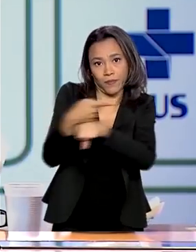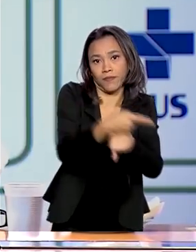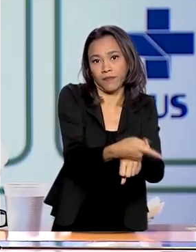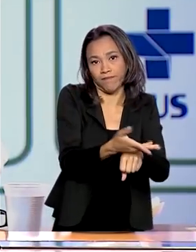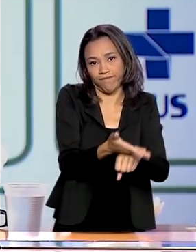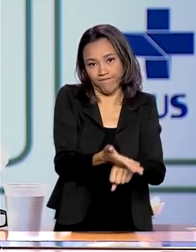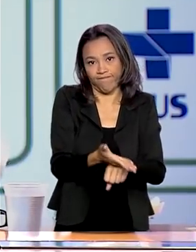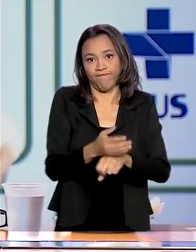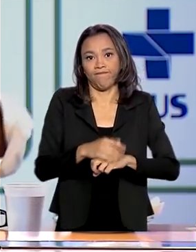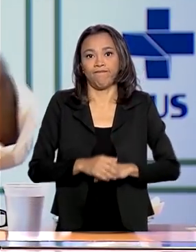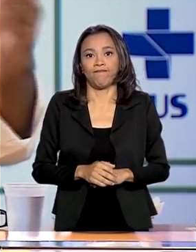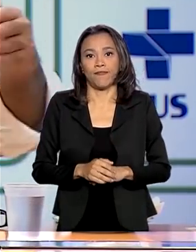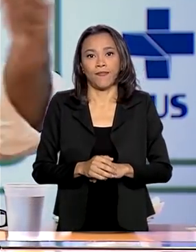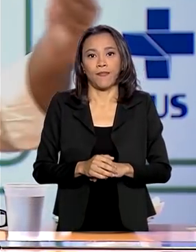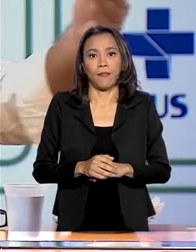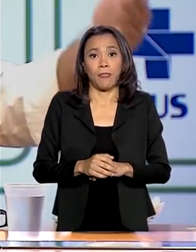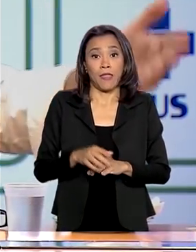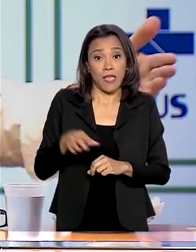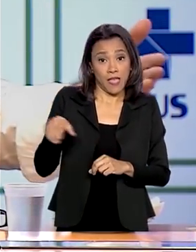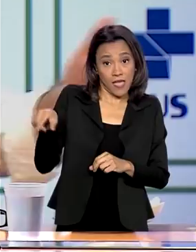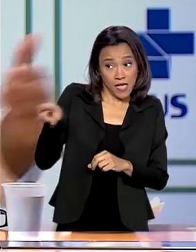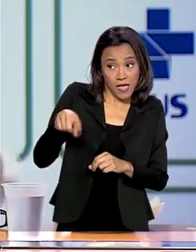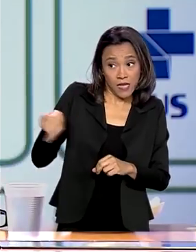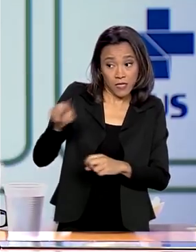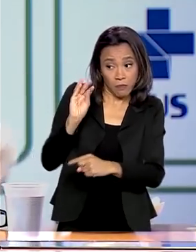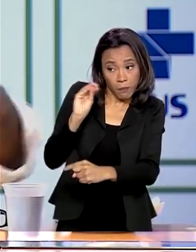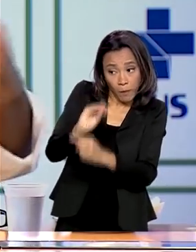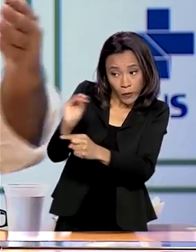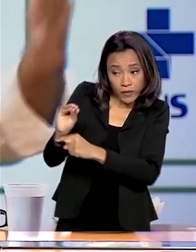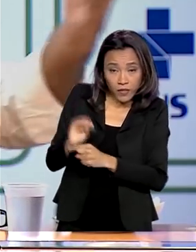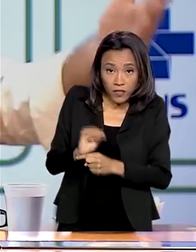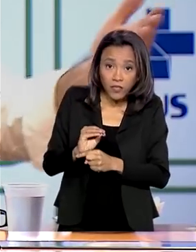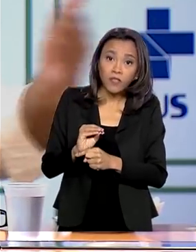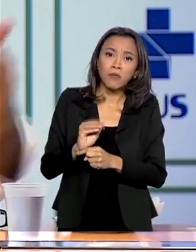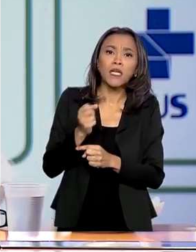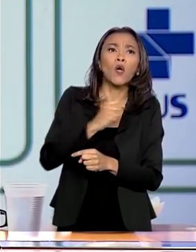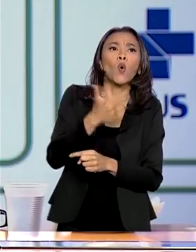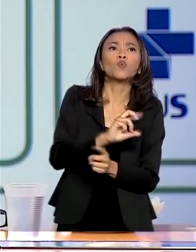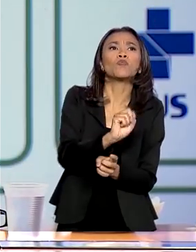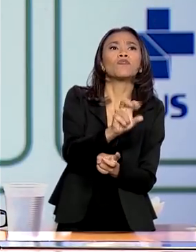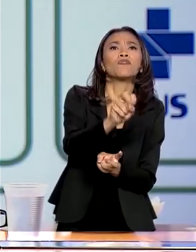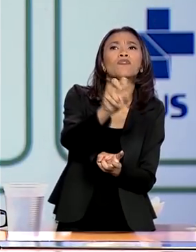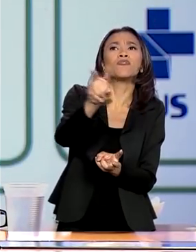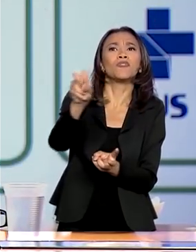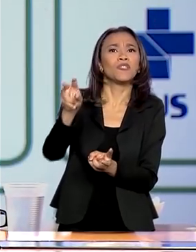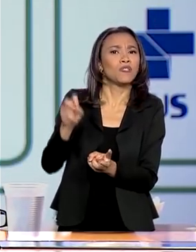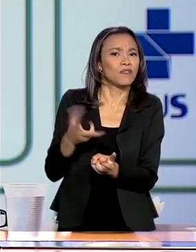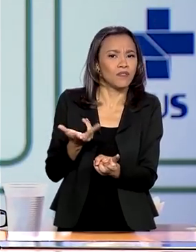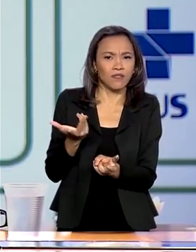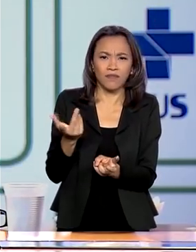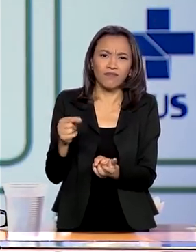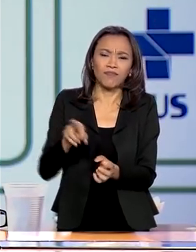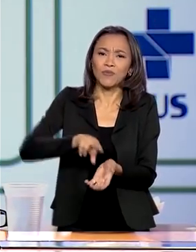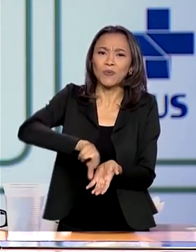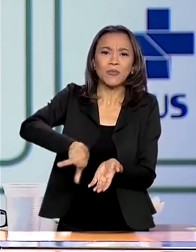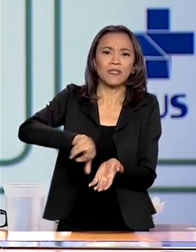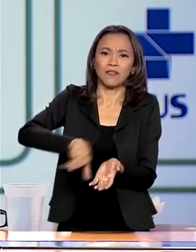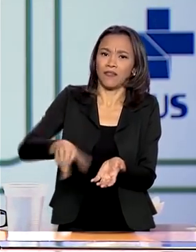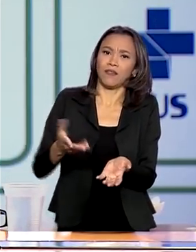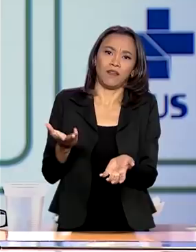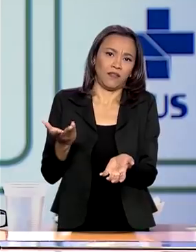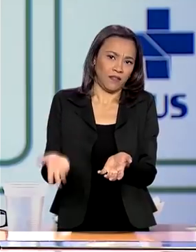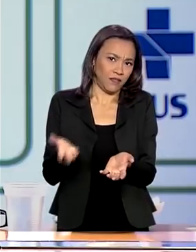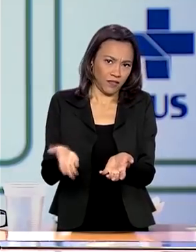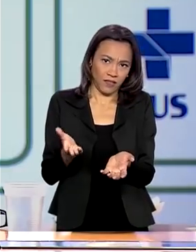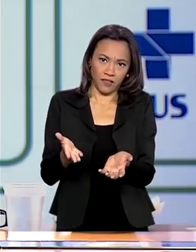protegidos desses outros vírus para que esses outros vírus não sejam o motivo da sua retirada